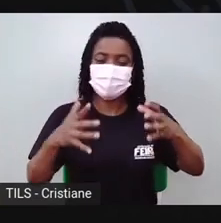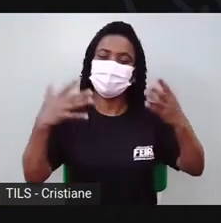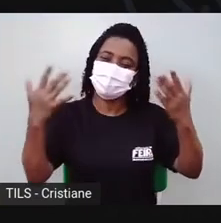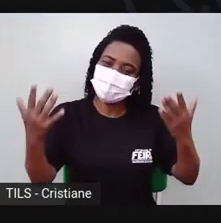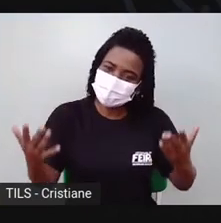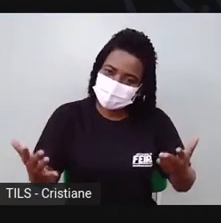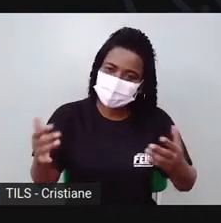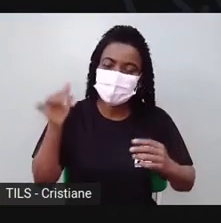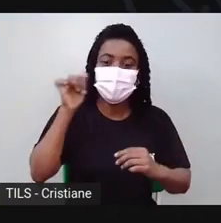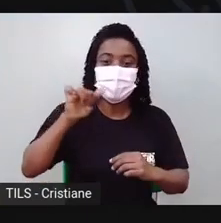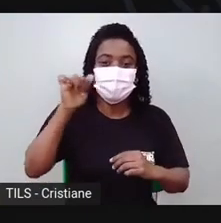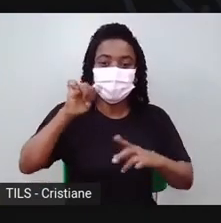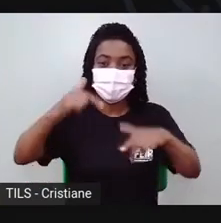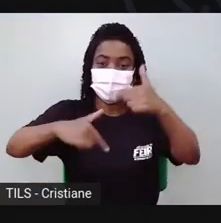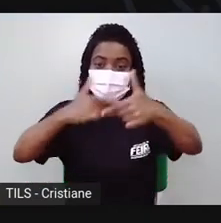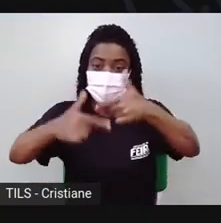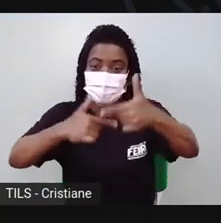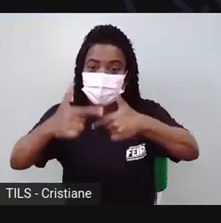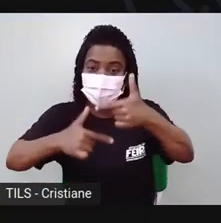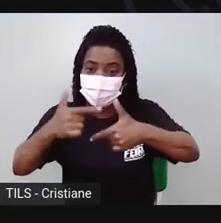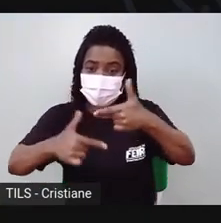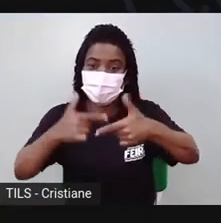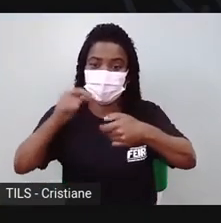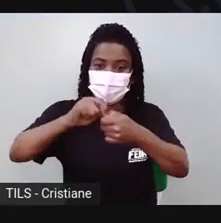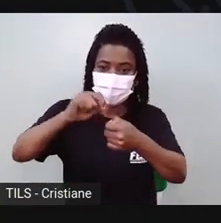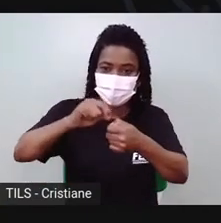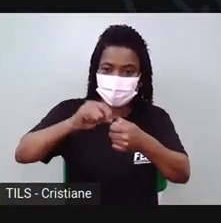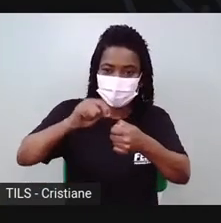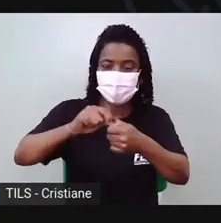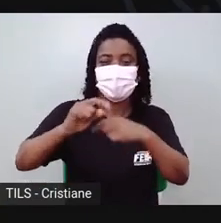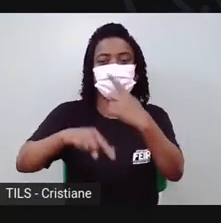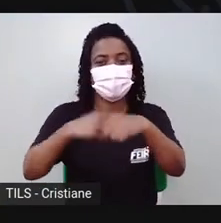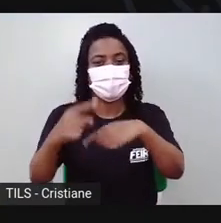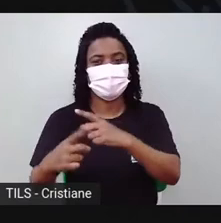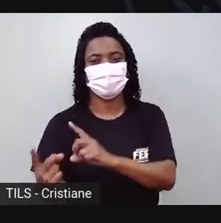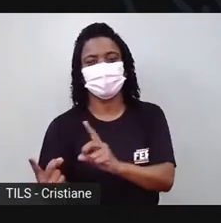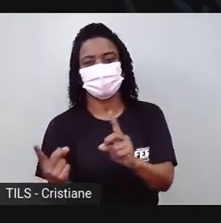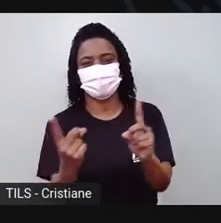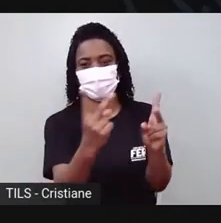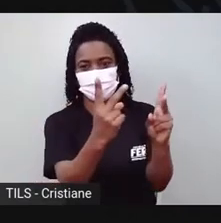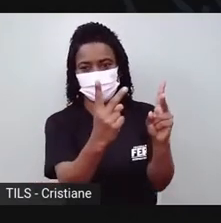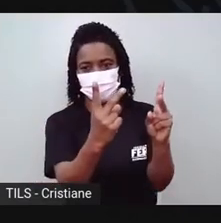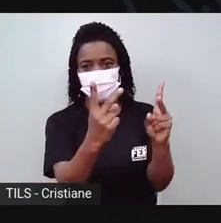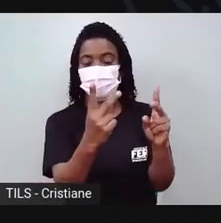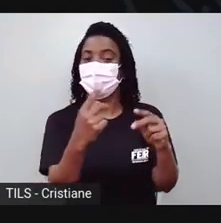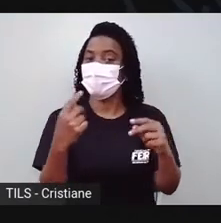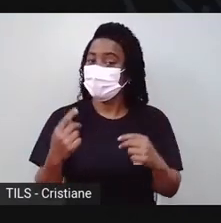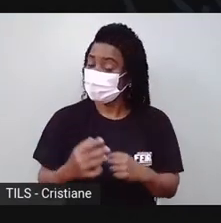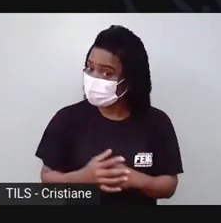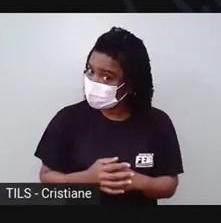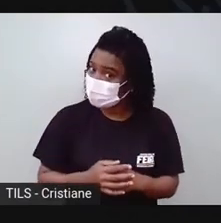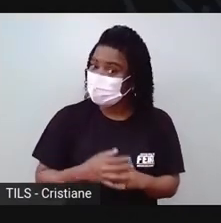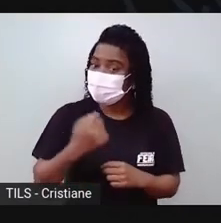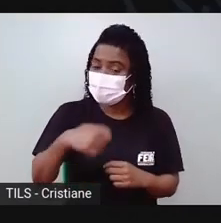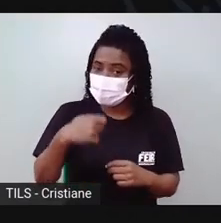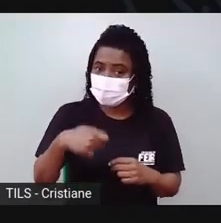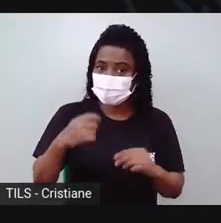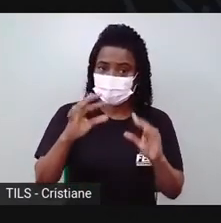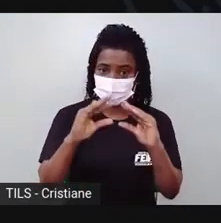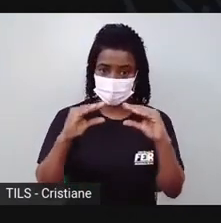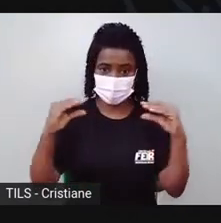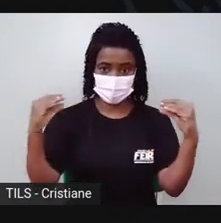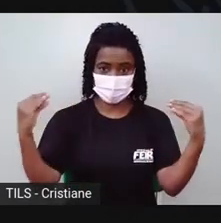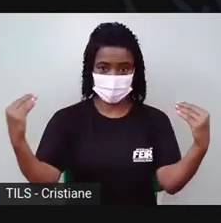vendem, né? No mercado. E tem, e elas queimam também. Tem quem tem um forno bem